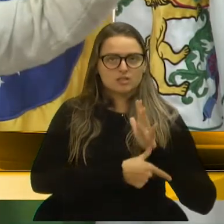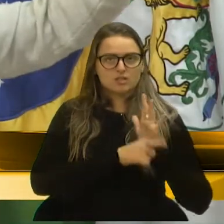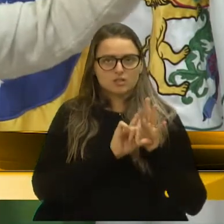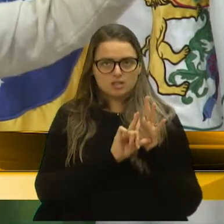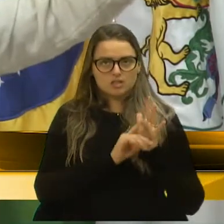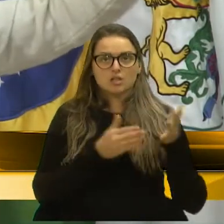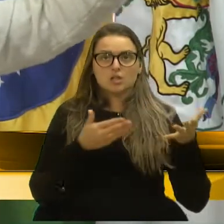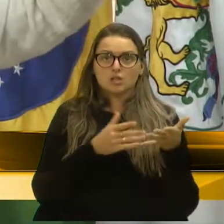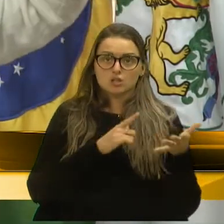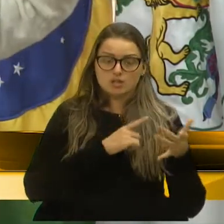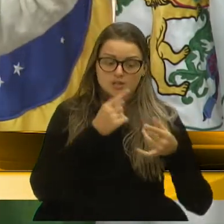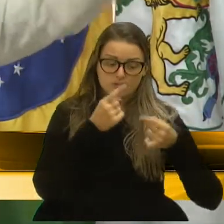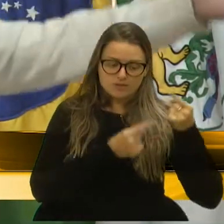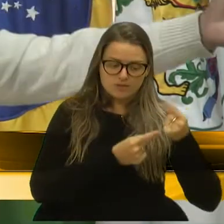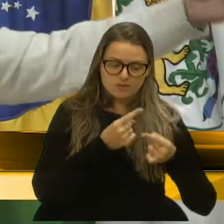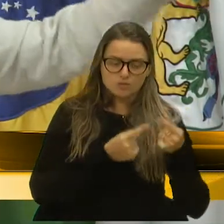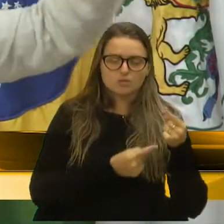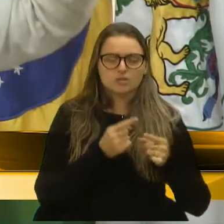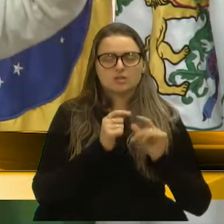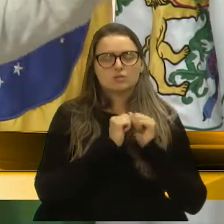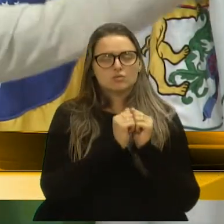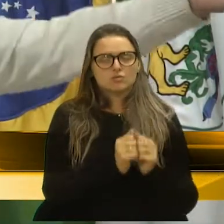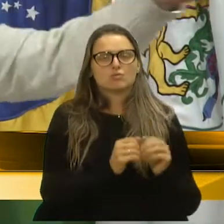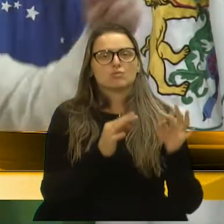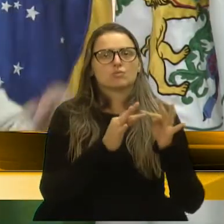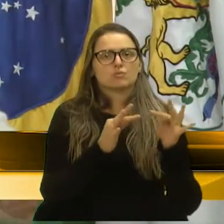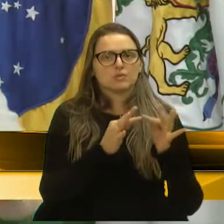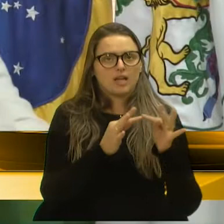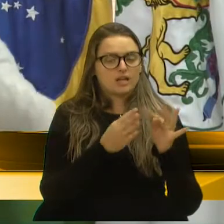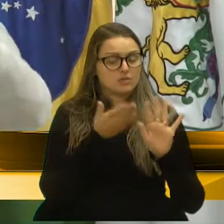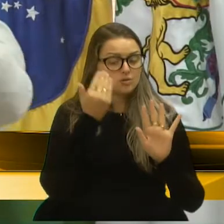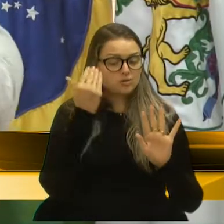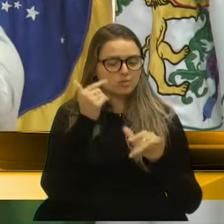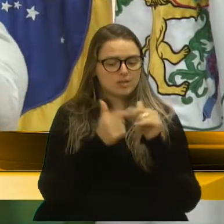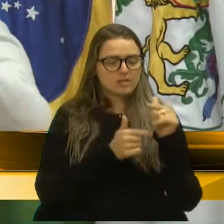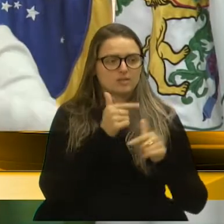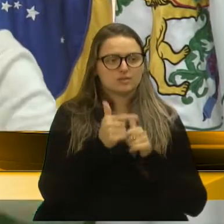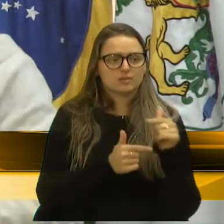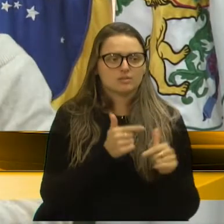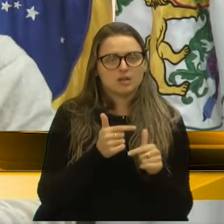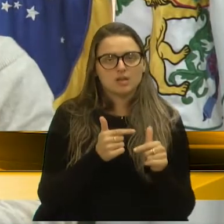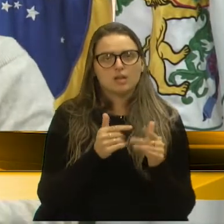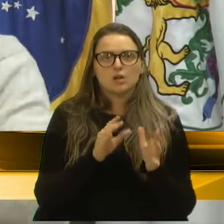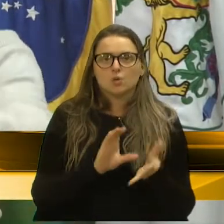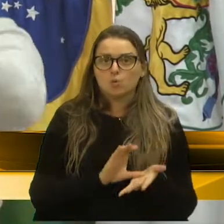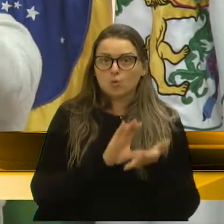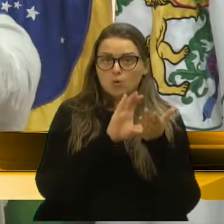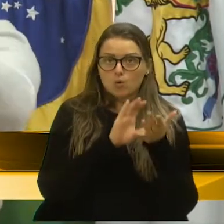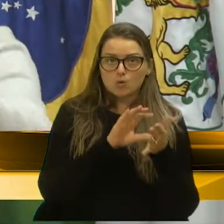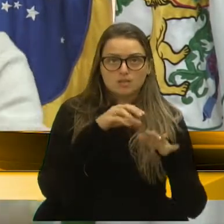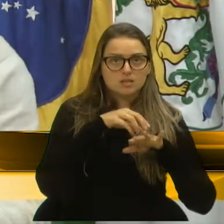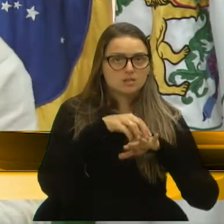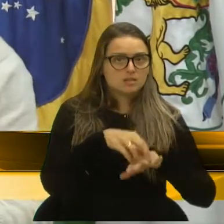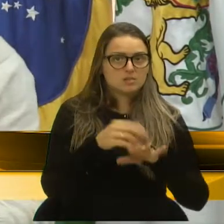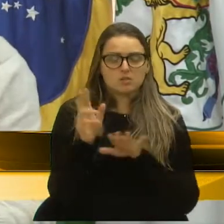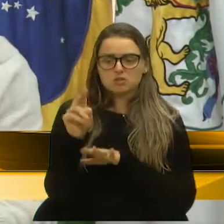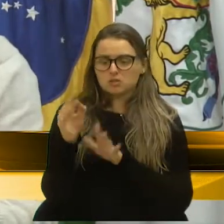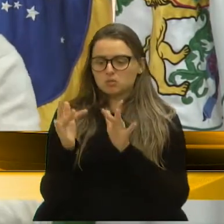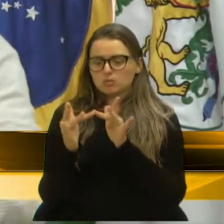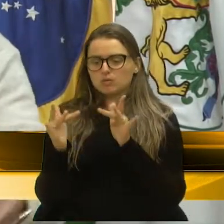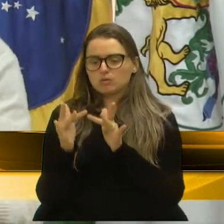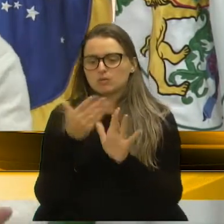já houve o debate lá dentro com técnicos antigos, com o conselho de transporte que nunca foi ouvido,